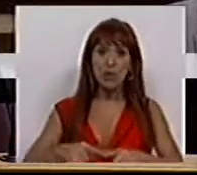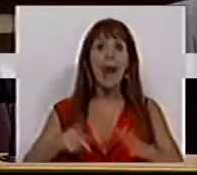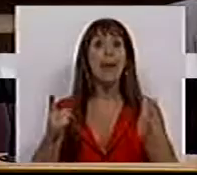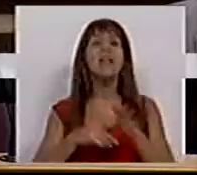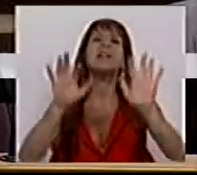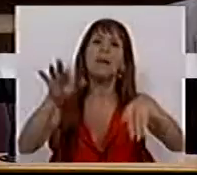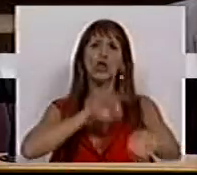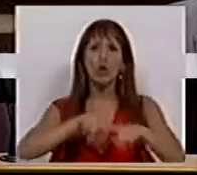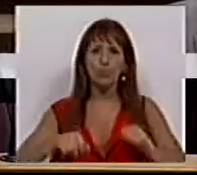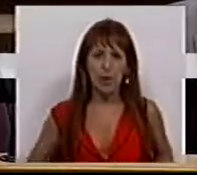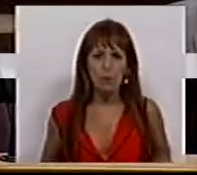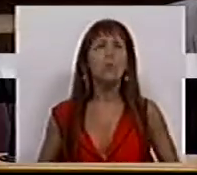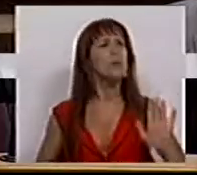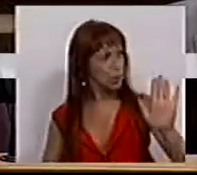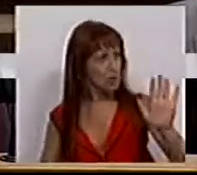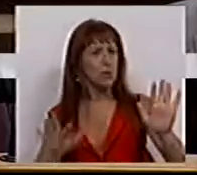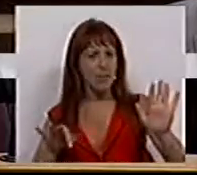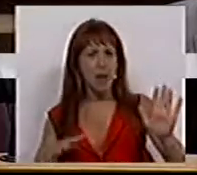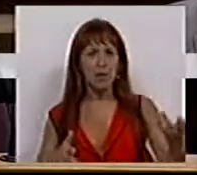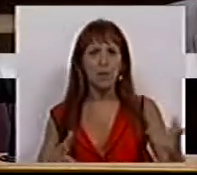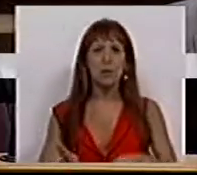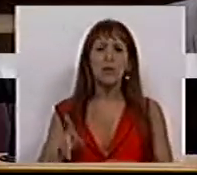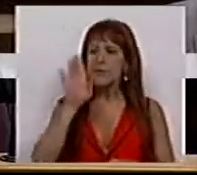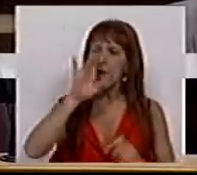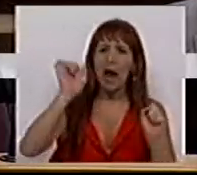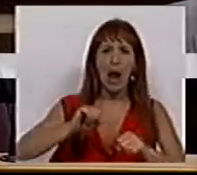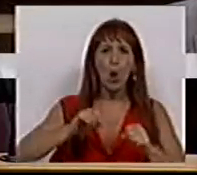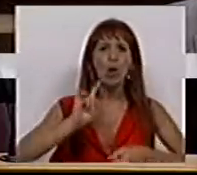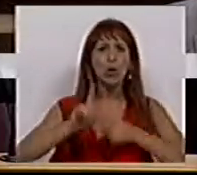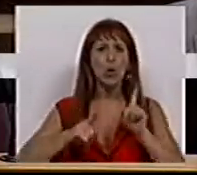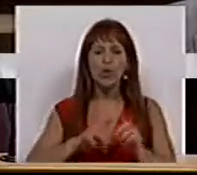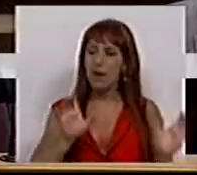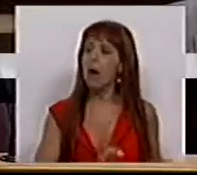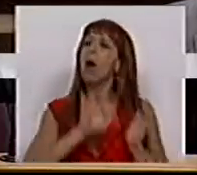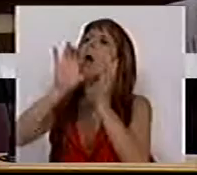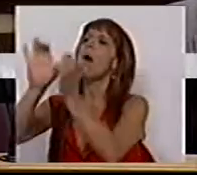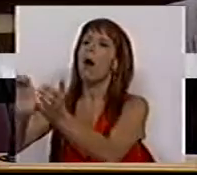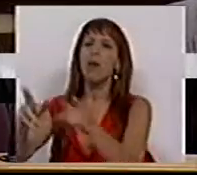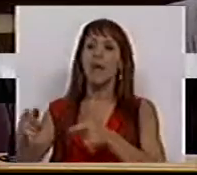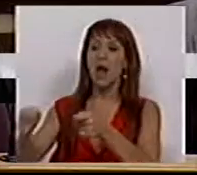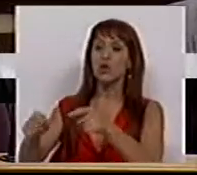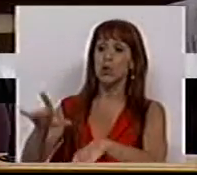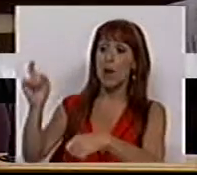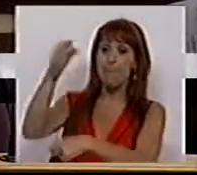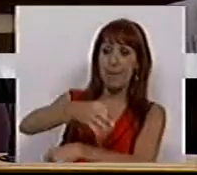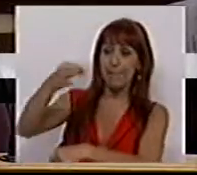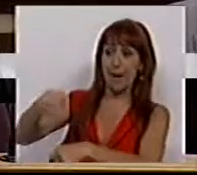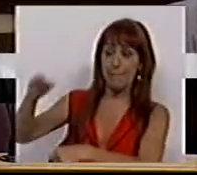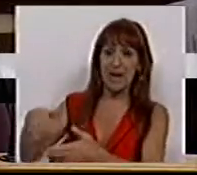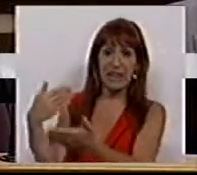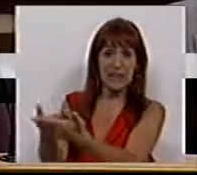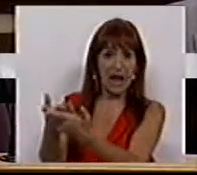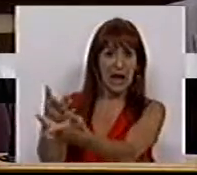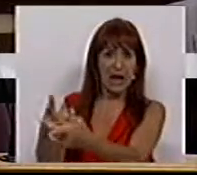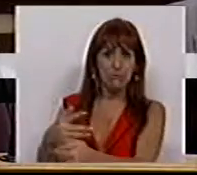necessário... Para terminar, Sra. Deputada. Estou mesmo a terminar, se está de acordo em que a transferência da gestão das parcerias público-privadas